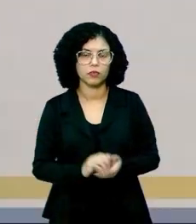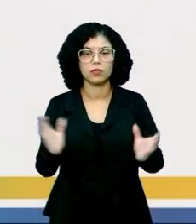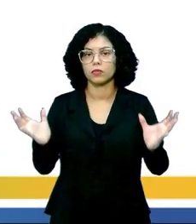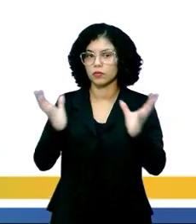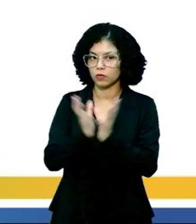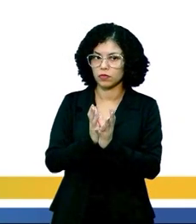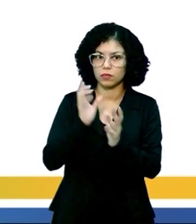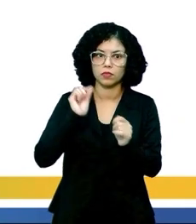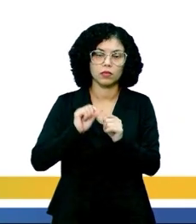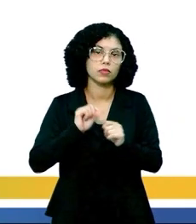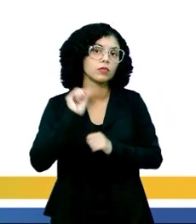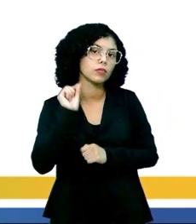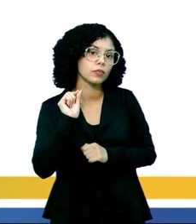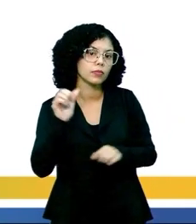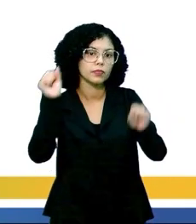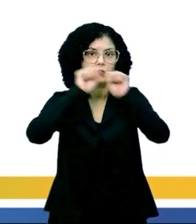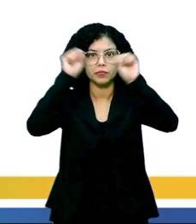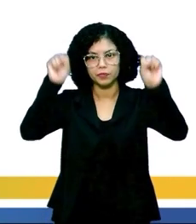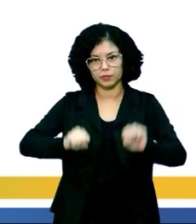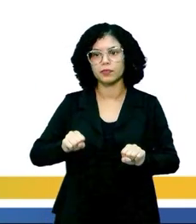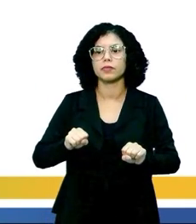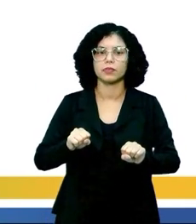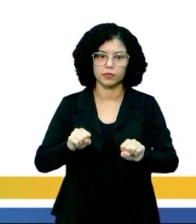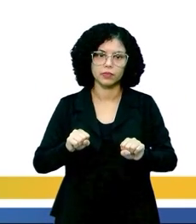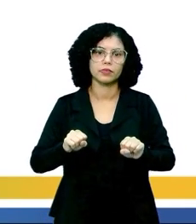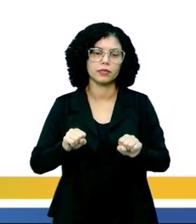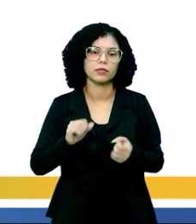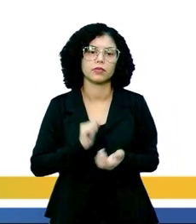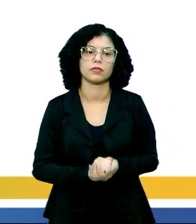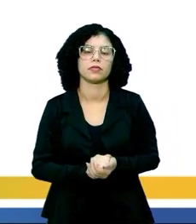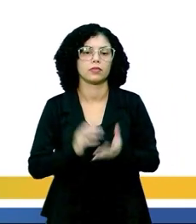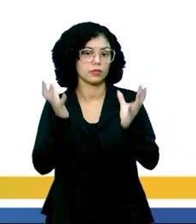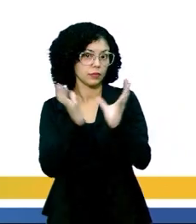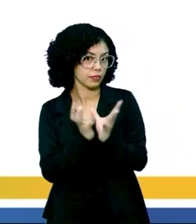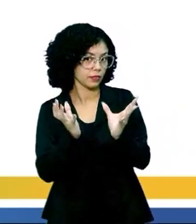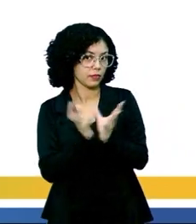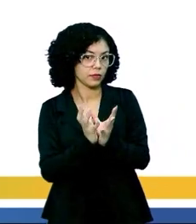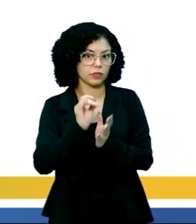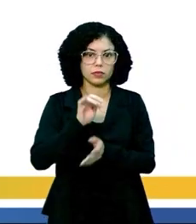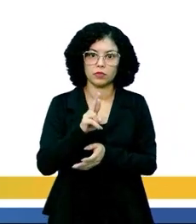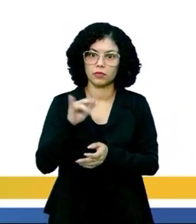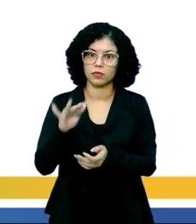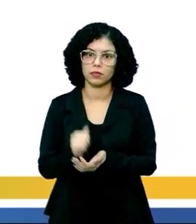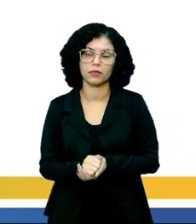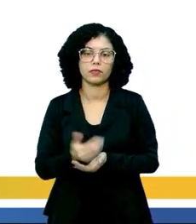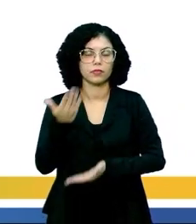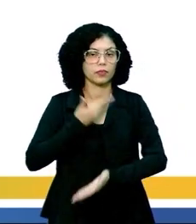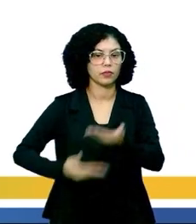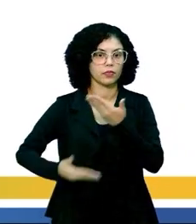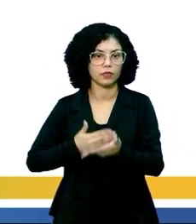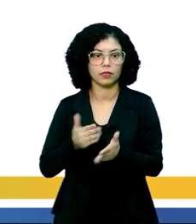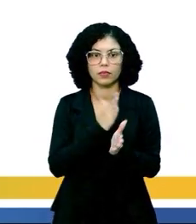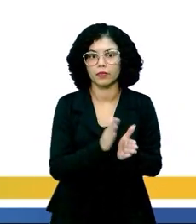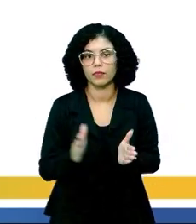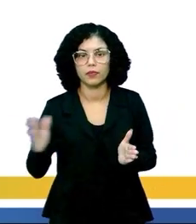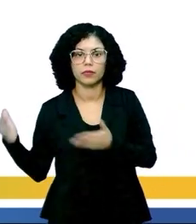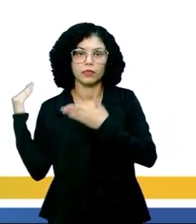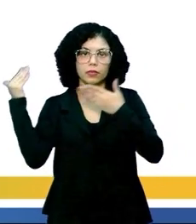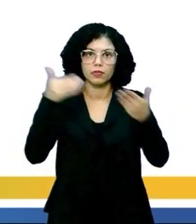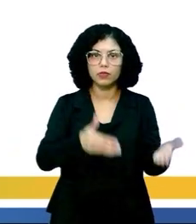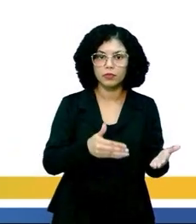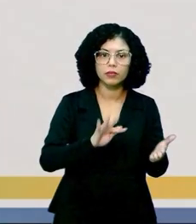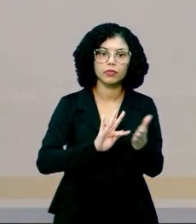conjunto, vai formar quem? Os sistemas, pessoal. Conjunto de órgãos que interagem e desempenham uma